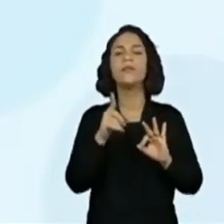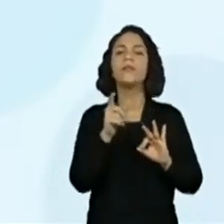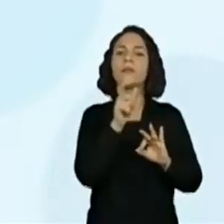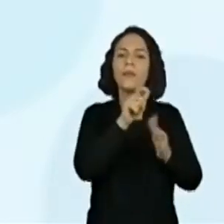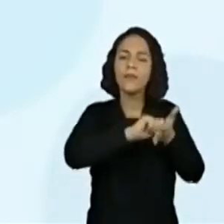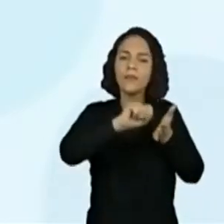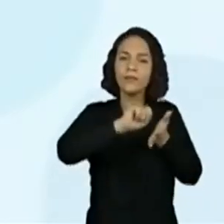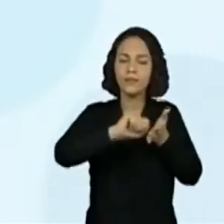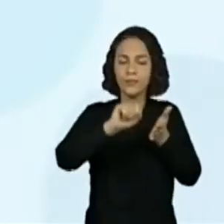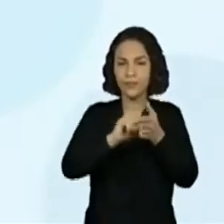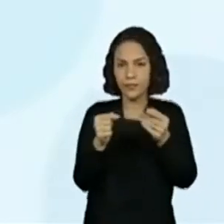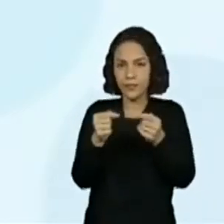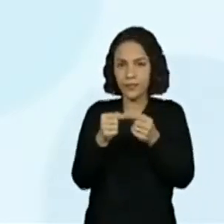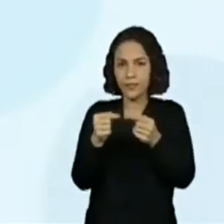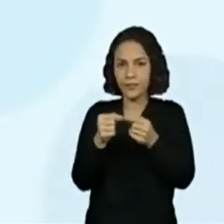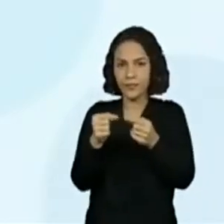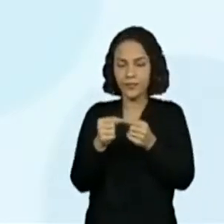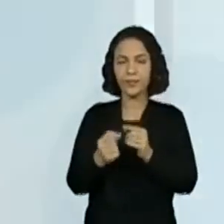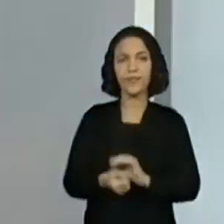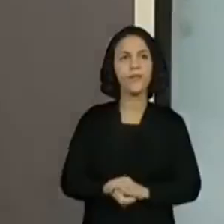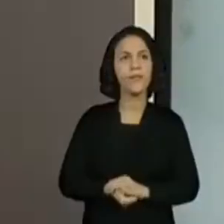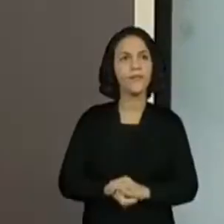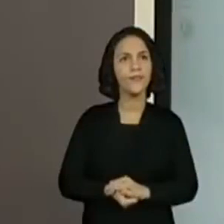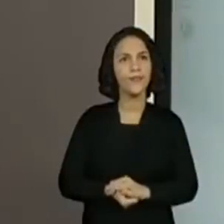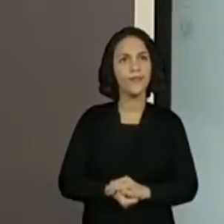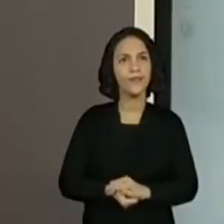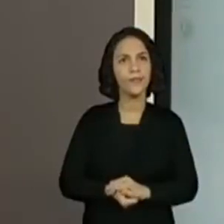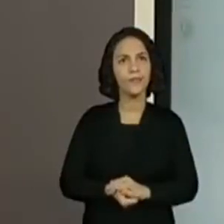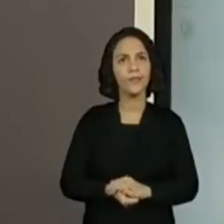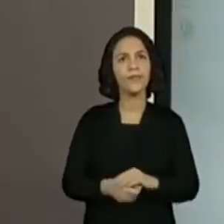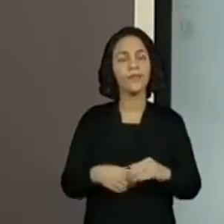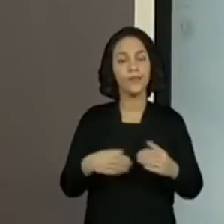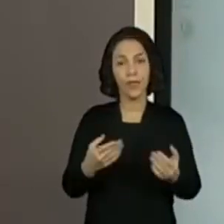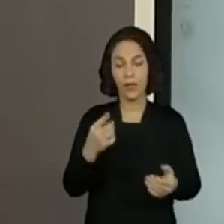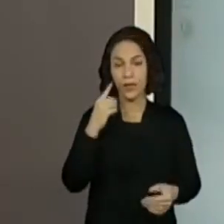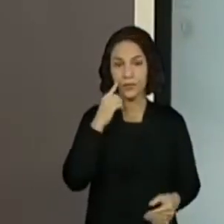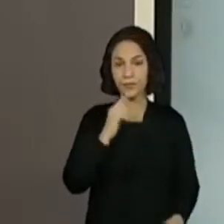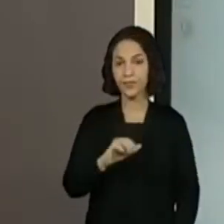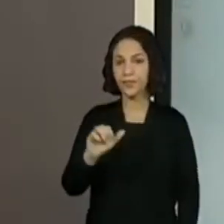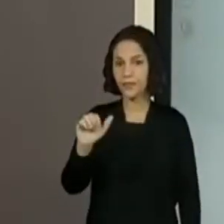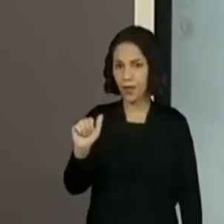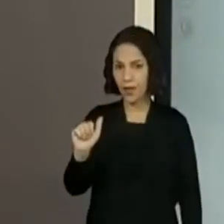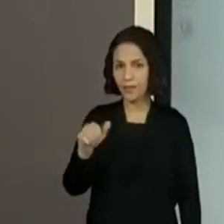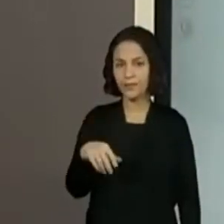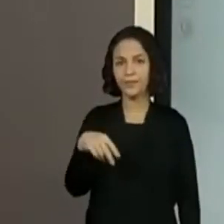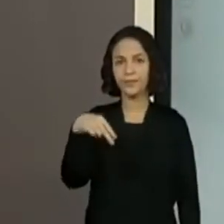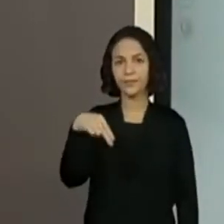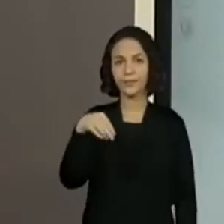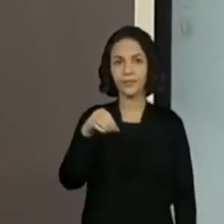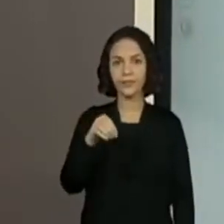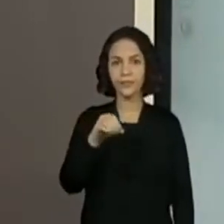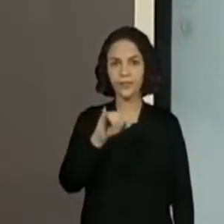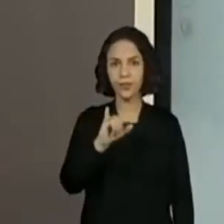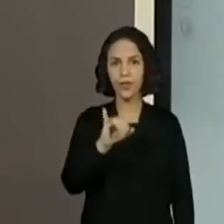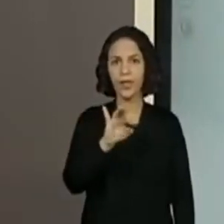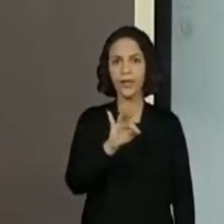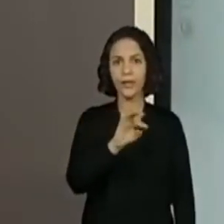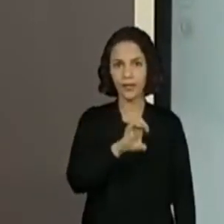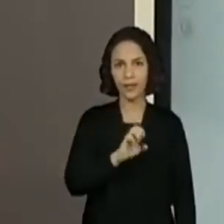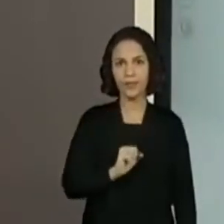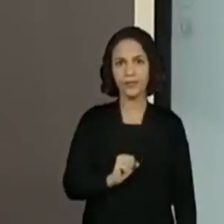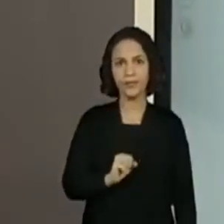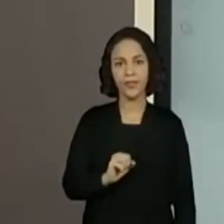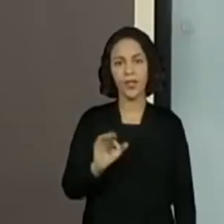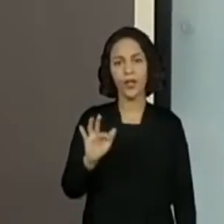precisa para escrever noite. A noite foi. Foi. Olha só. Foi. Foi.